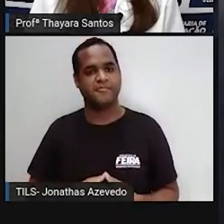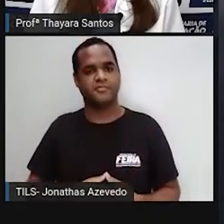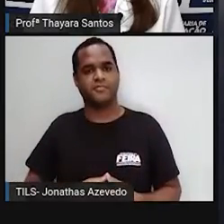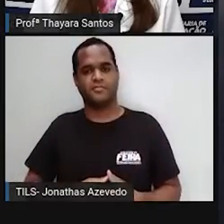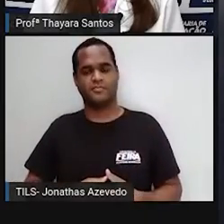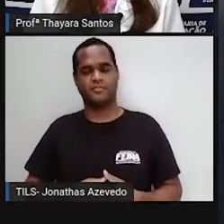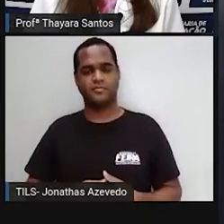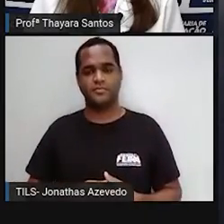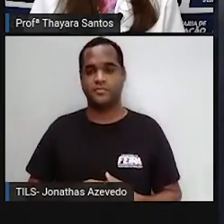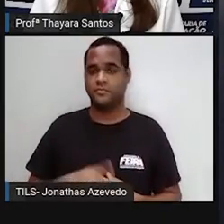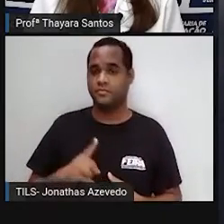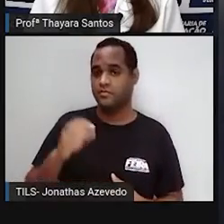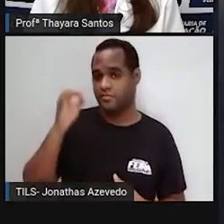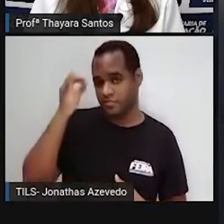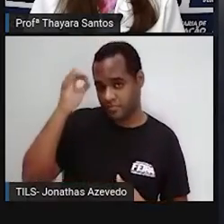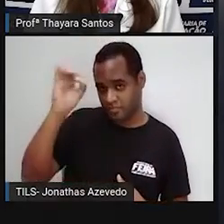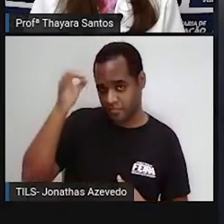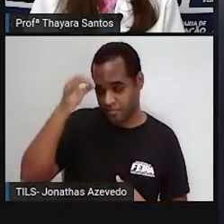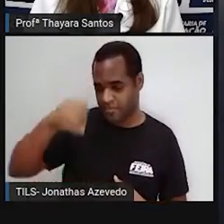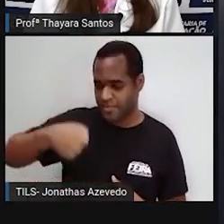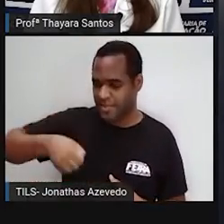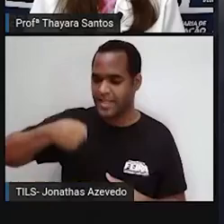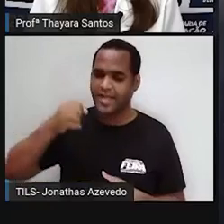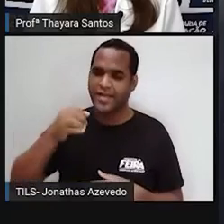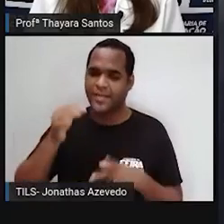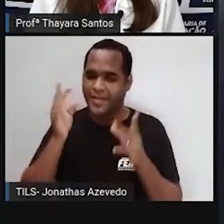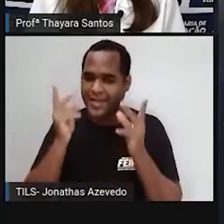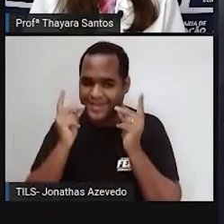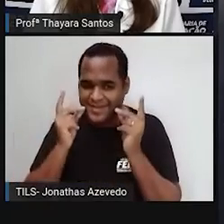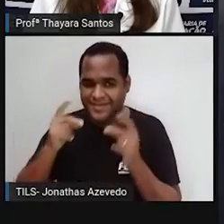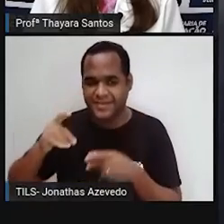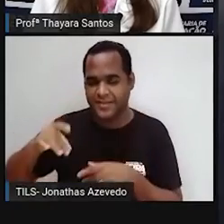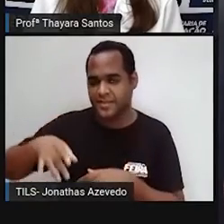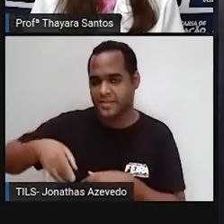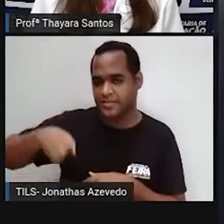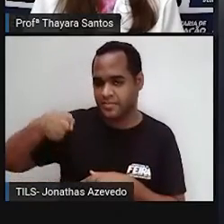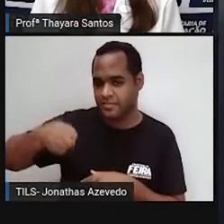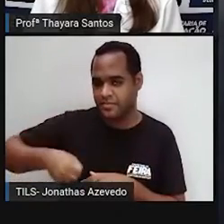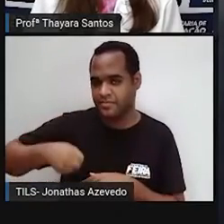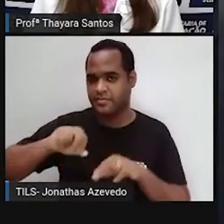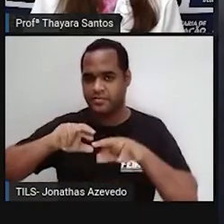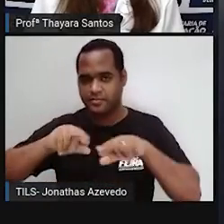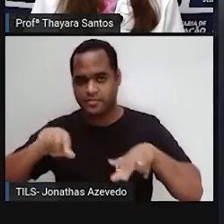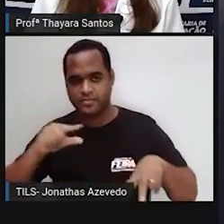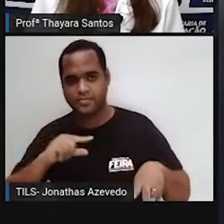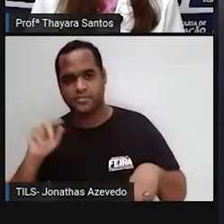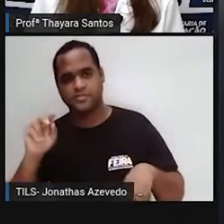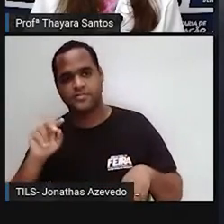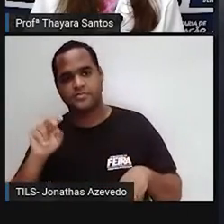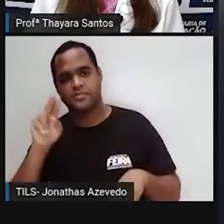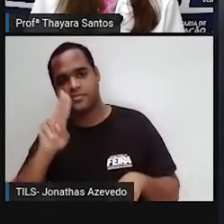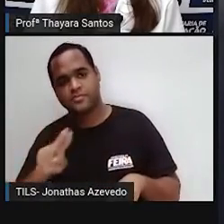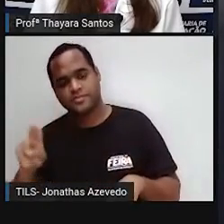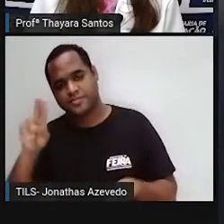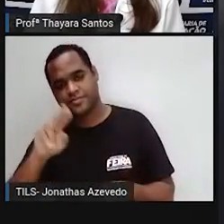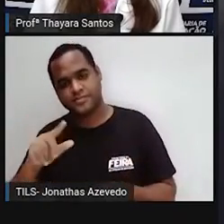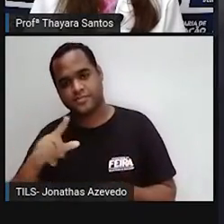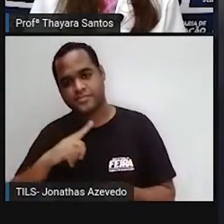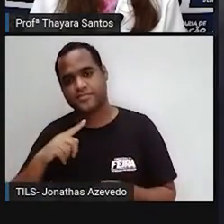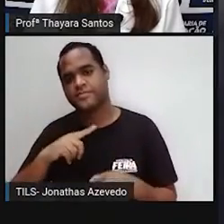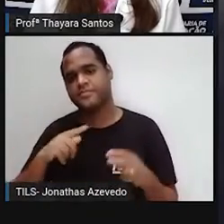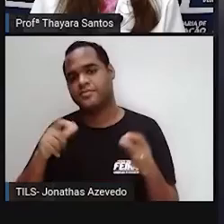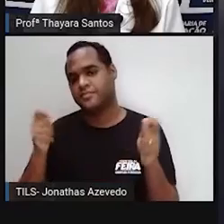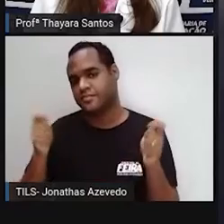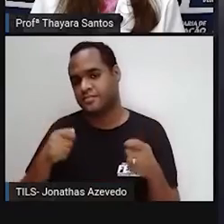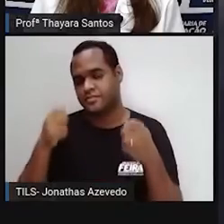Evitar o uso de sacolas plásticas, evitar o consumo de plástico, reduzir esse consumo de plástico, que o plástico, além